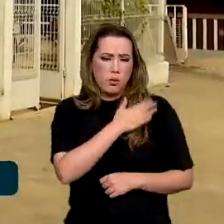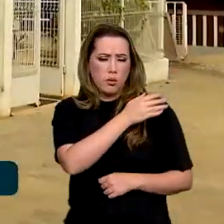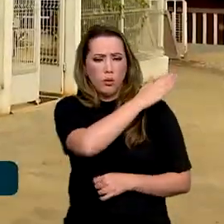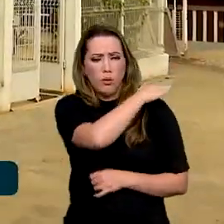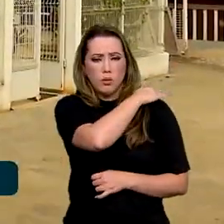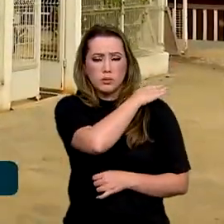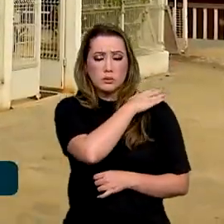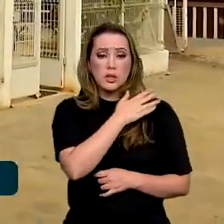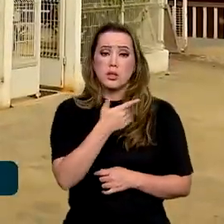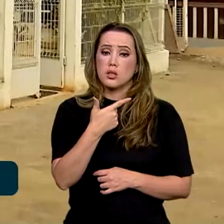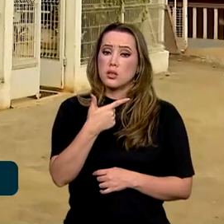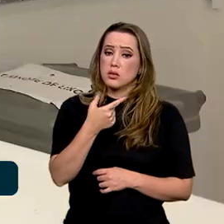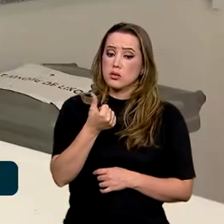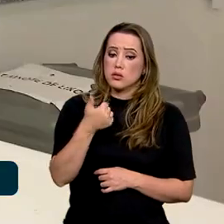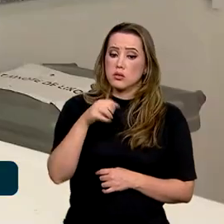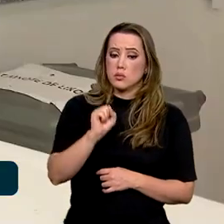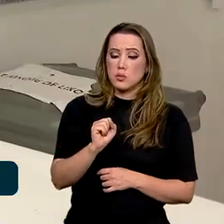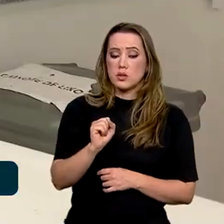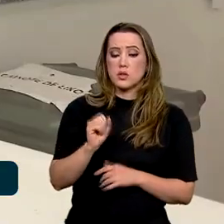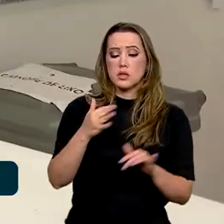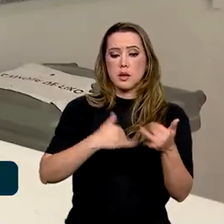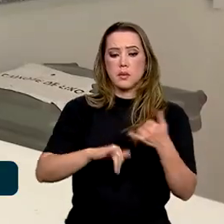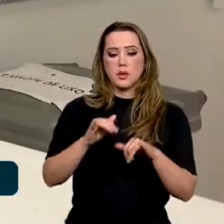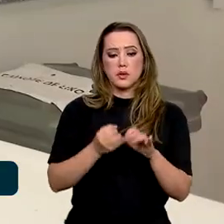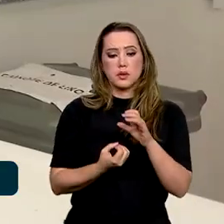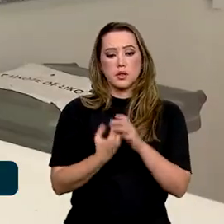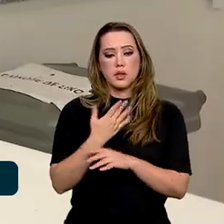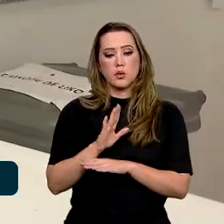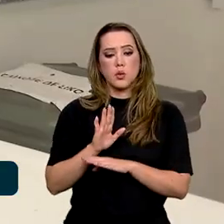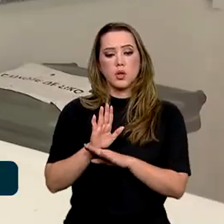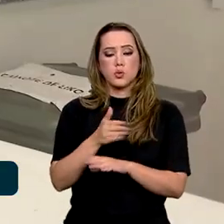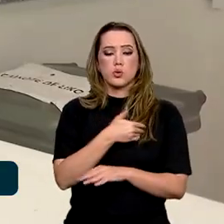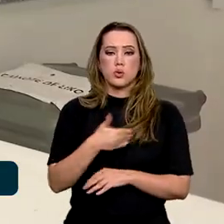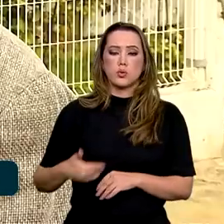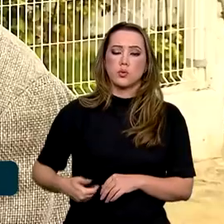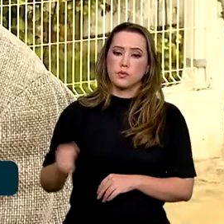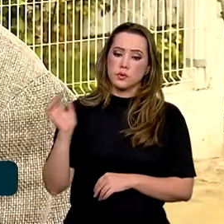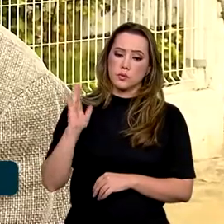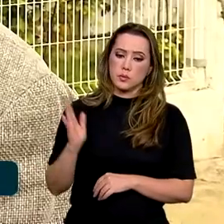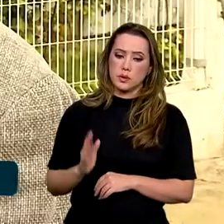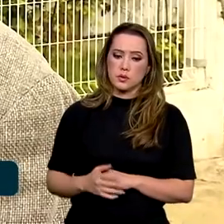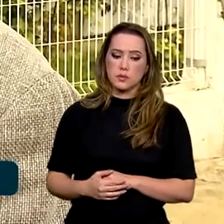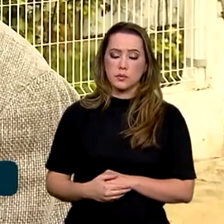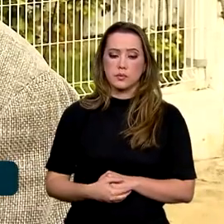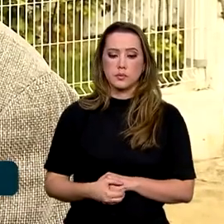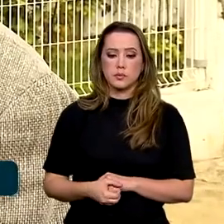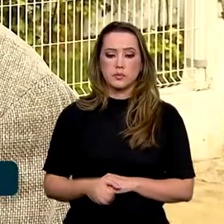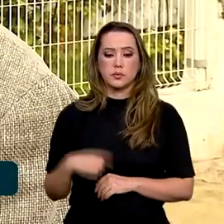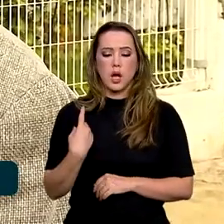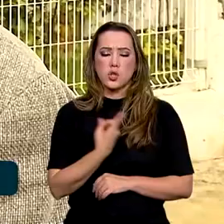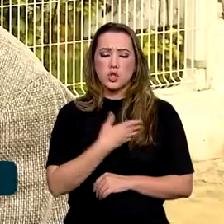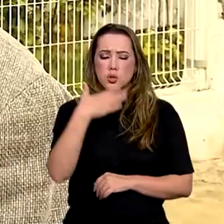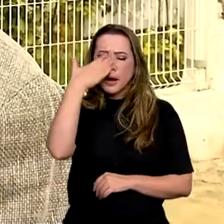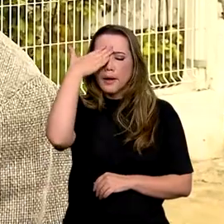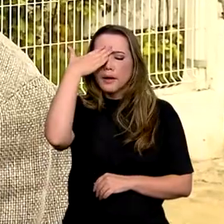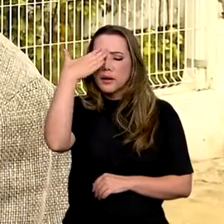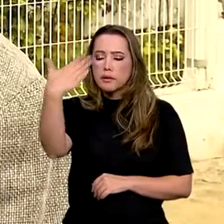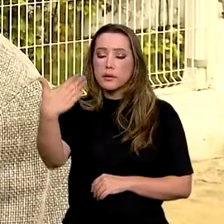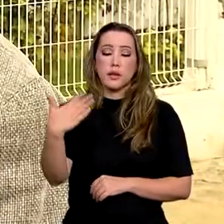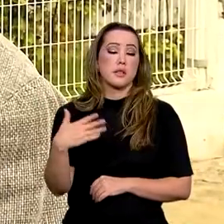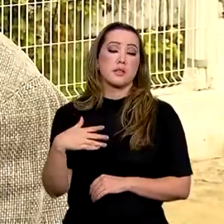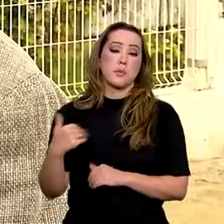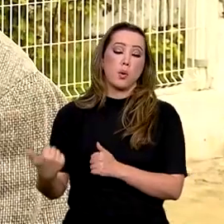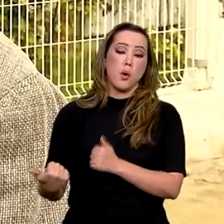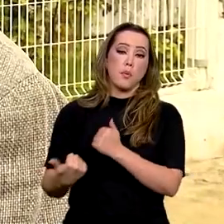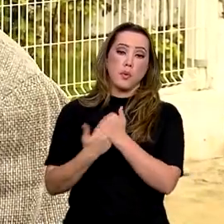2018, este laboratório foi construído com a ajuda do governo brasileiro. Estamos muito grátis pela contribuição do